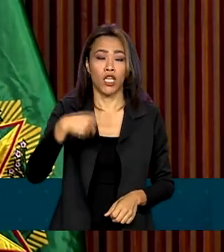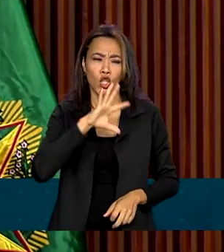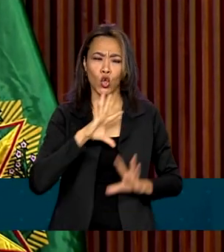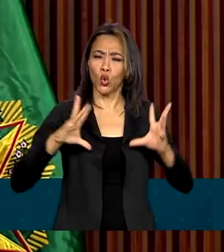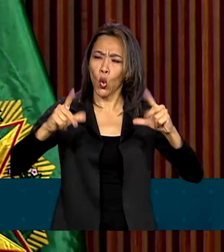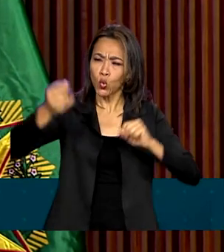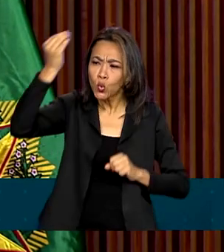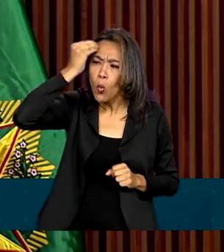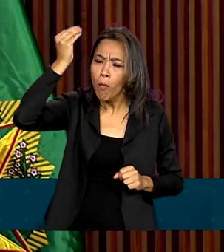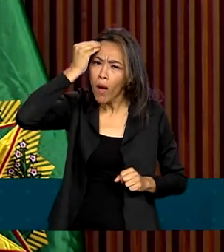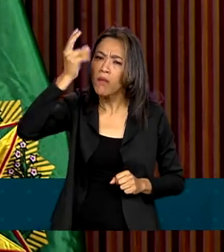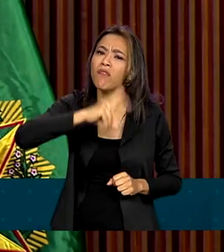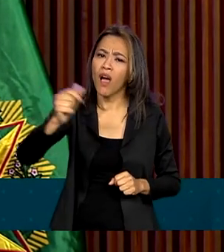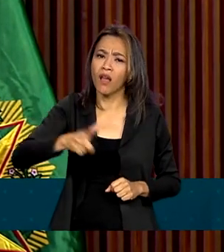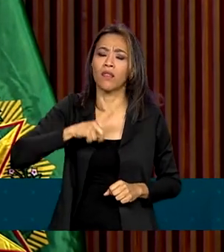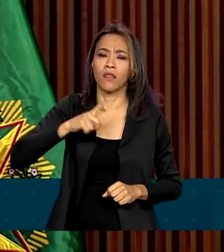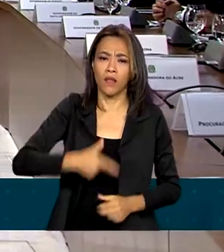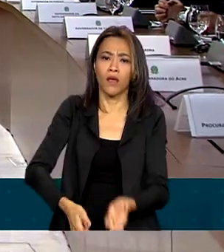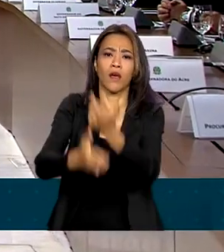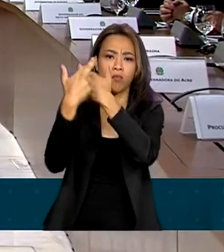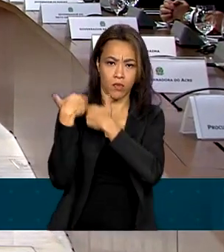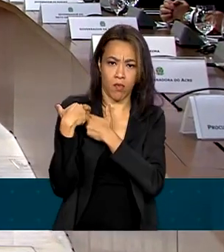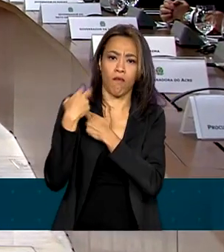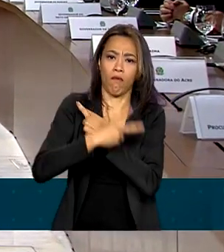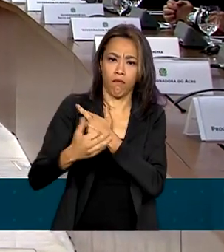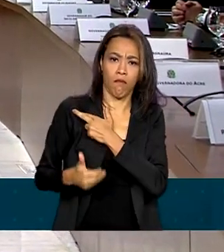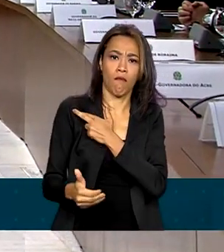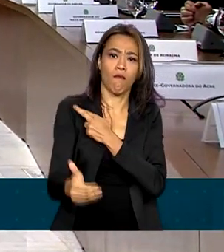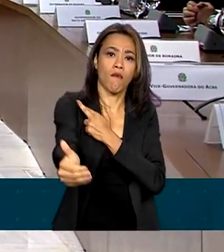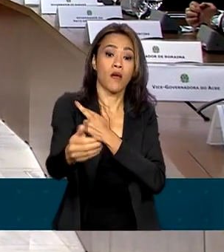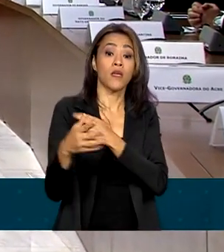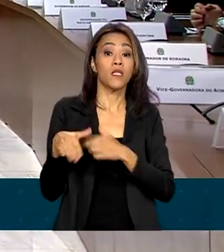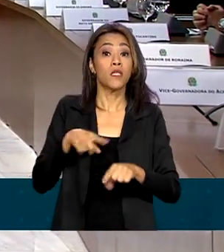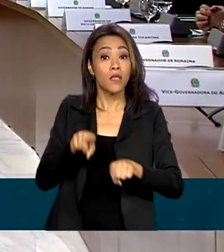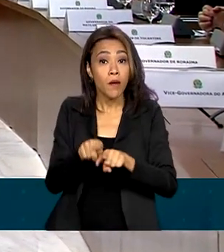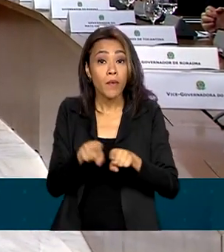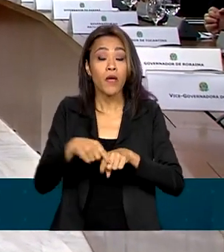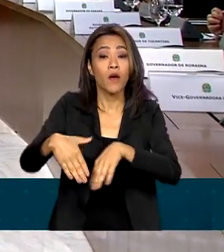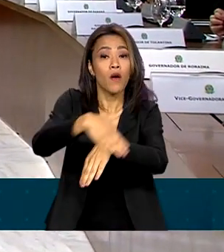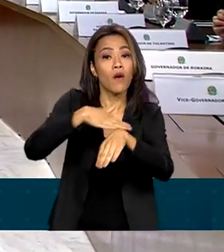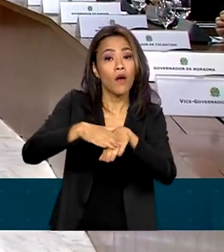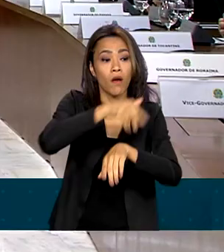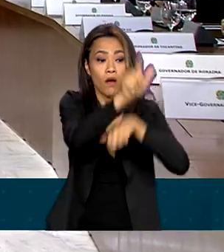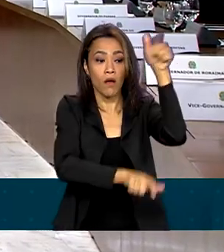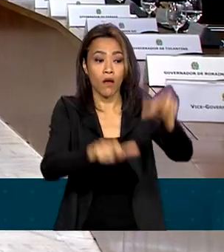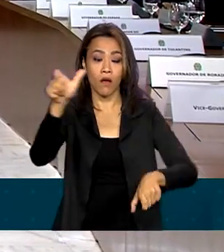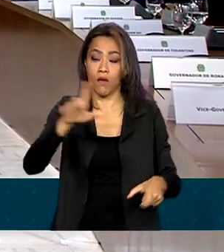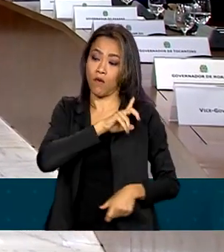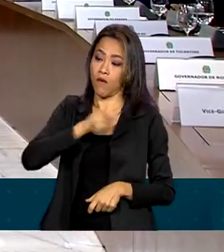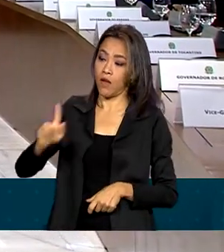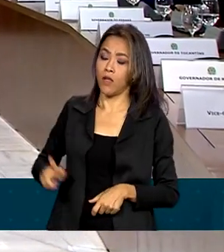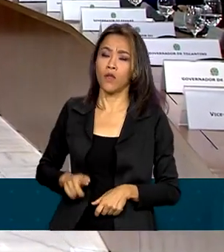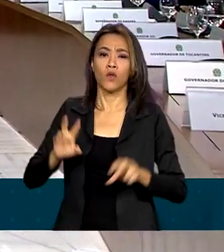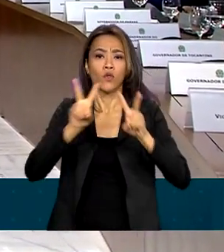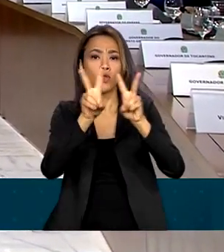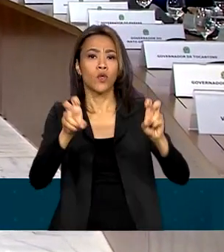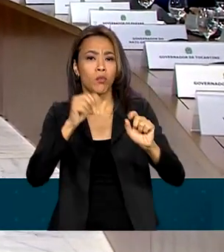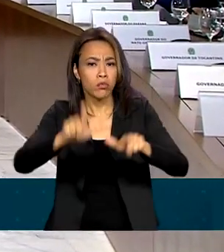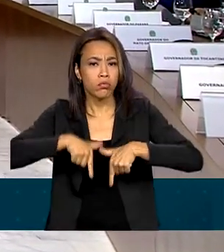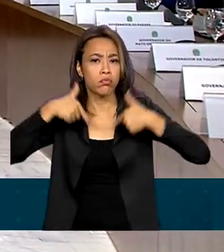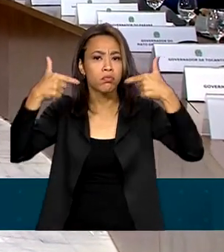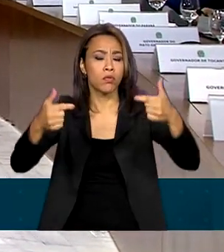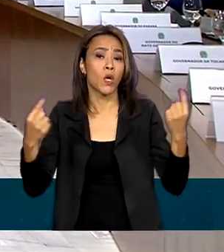de terrorismo serão responsabilizados. Lula também falou com governadores sobre ações conjuntas contra atos